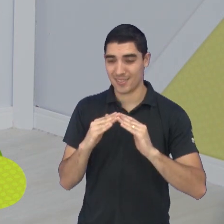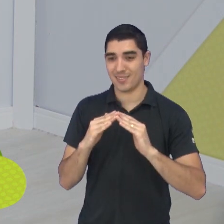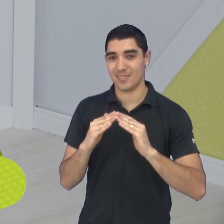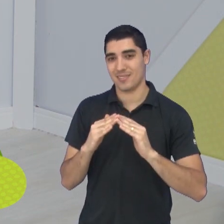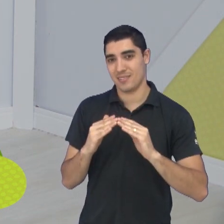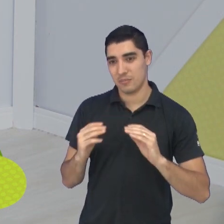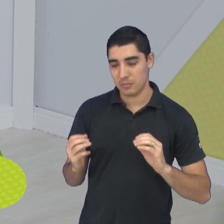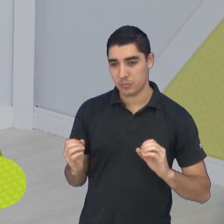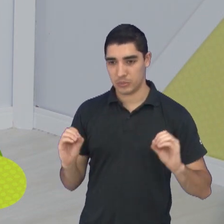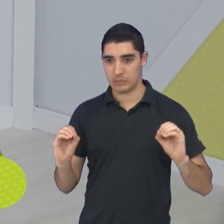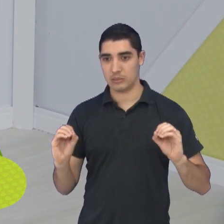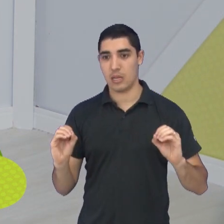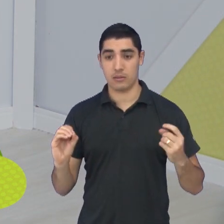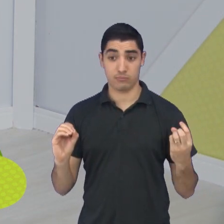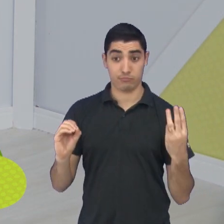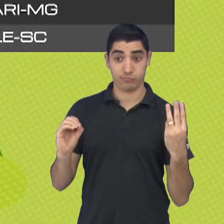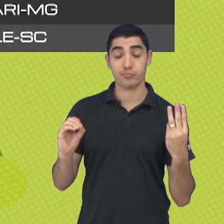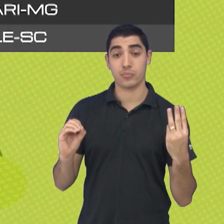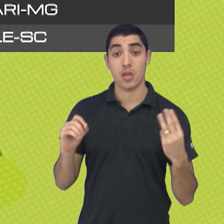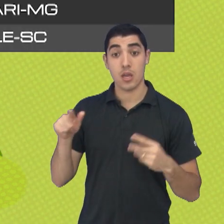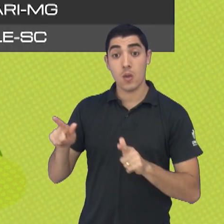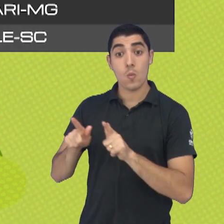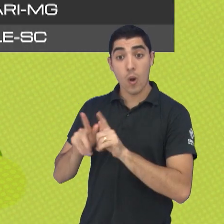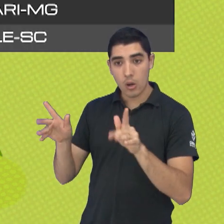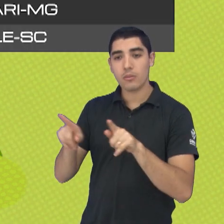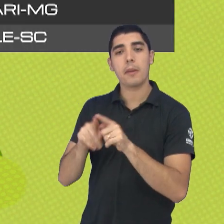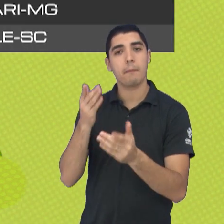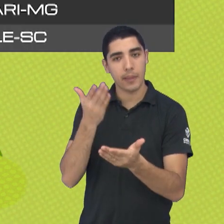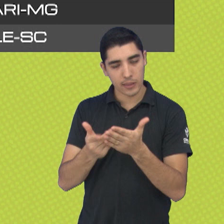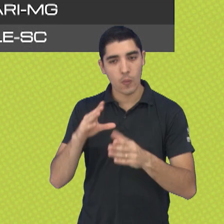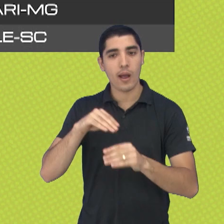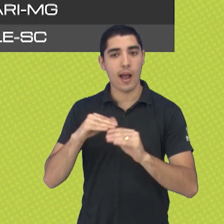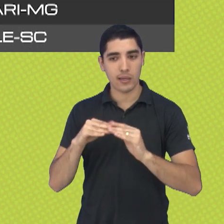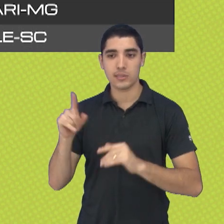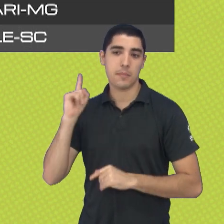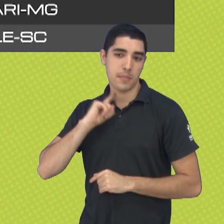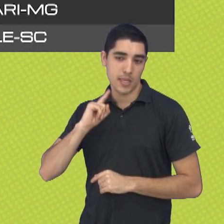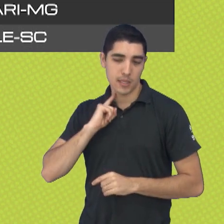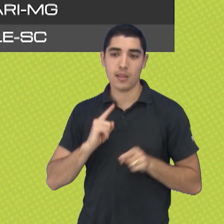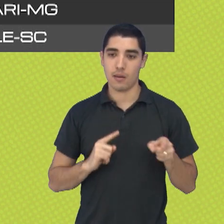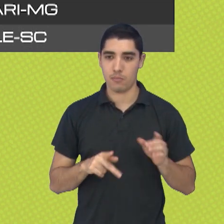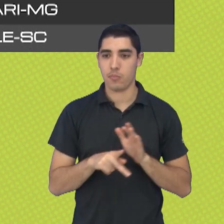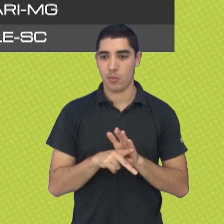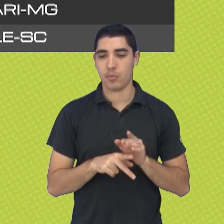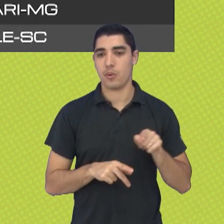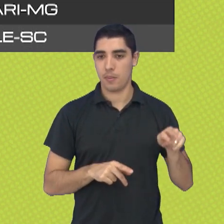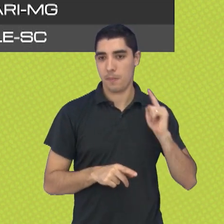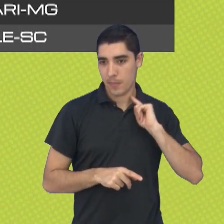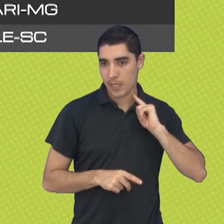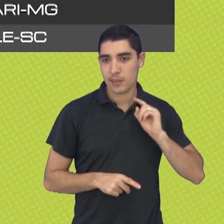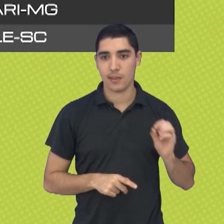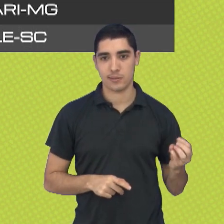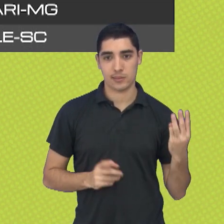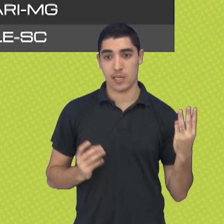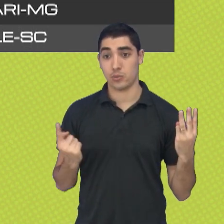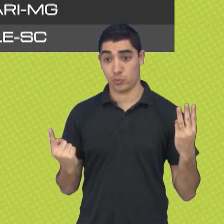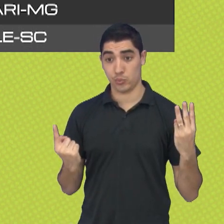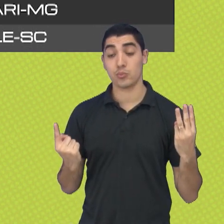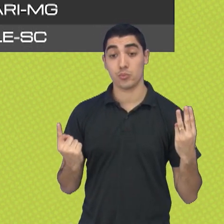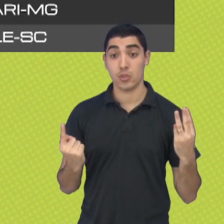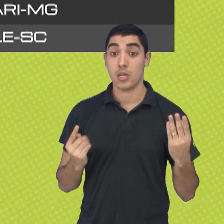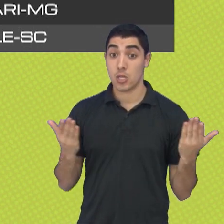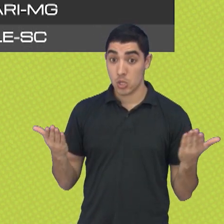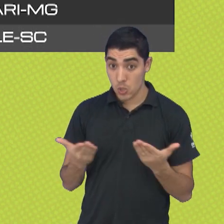3x7x0, Guarulhos perdeu em casa pro Minas 3x1, hoje tem Bauru e Araguari, São José e Joinville, São José que